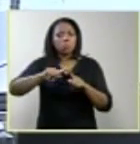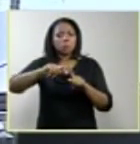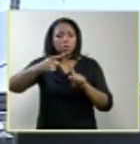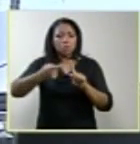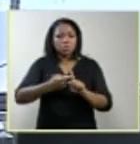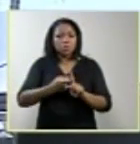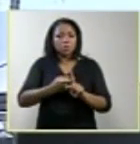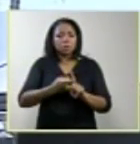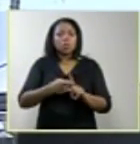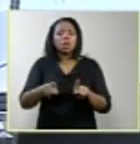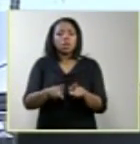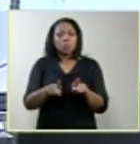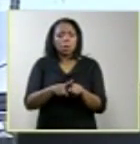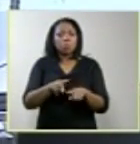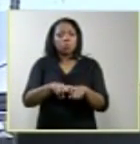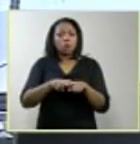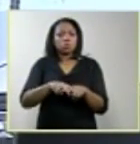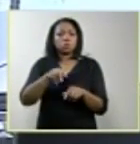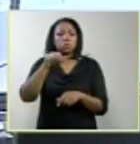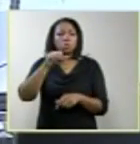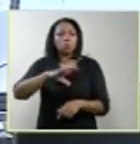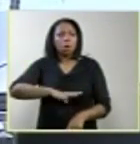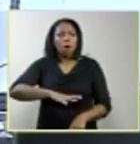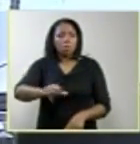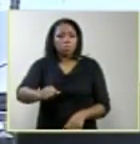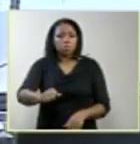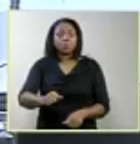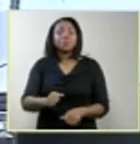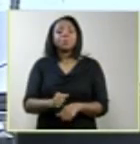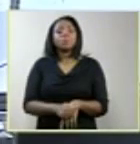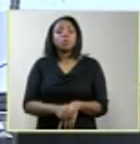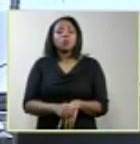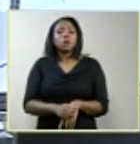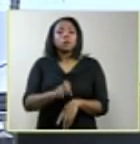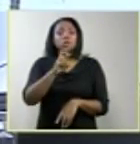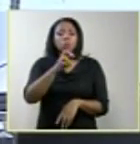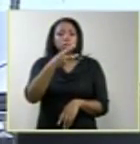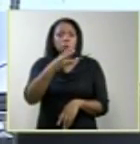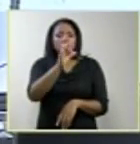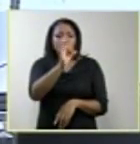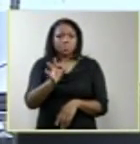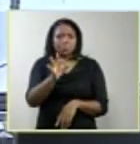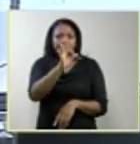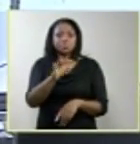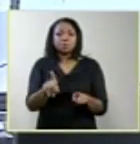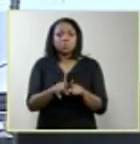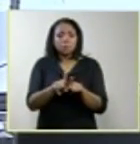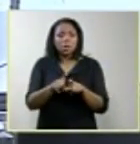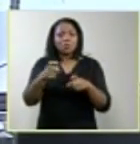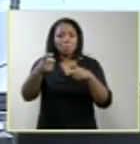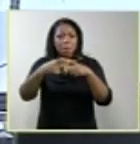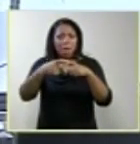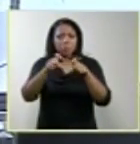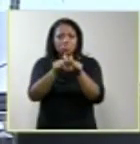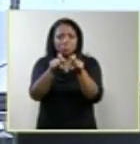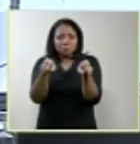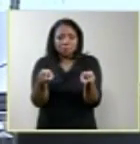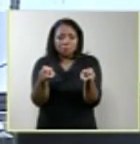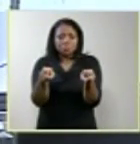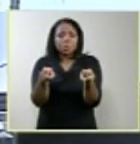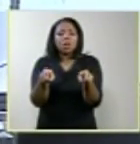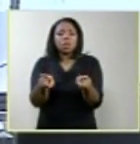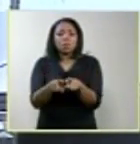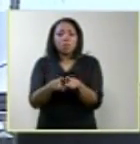e 83,5% dos ginecologistas da Febras, consideraram a manutenção da gestação um risco